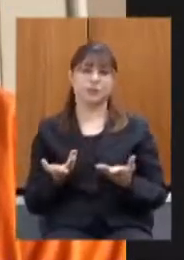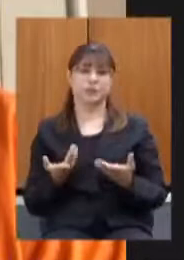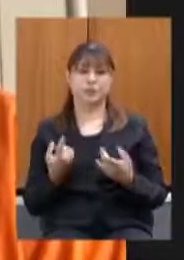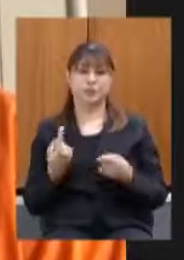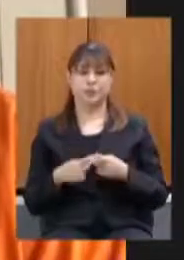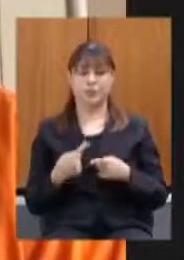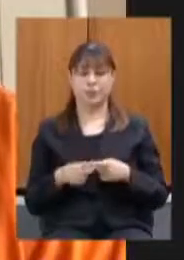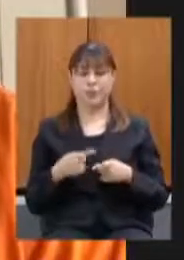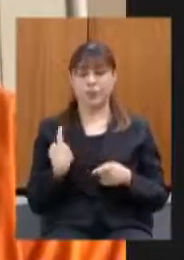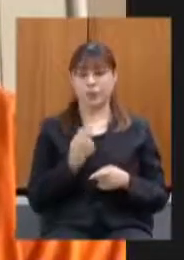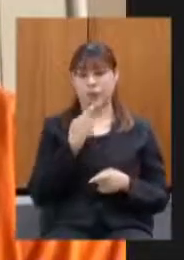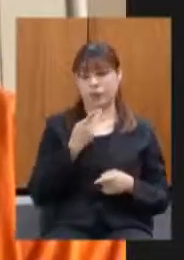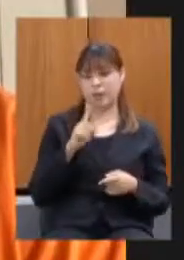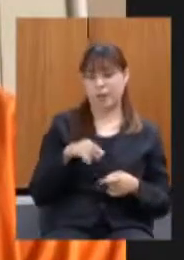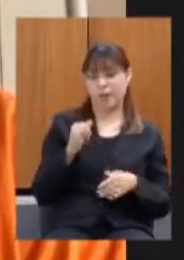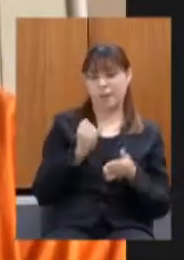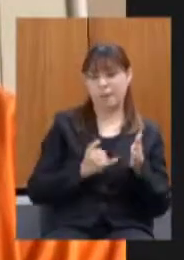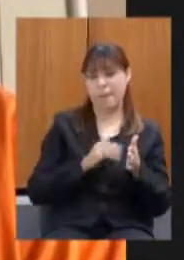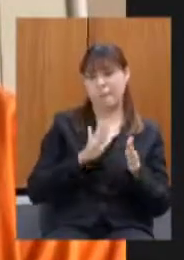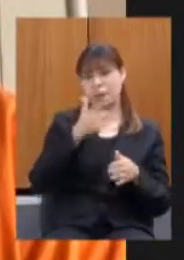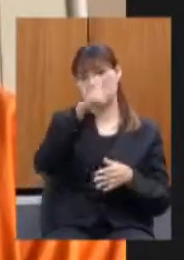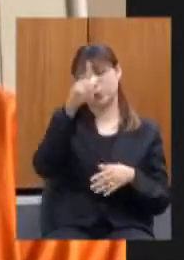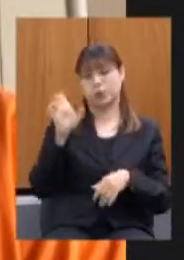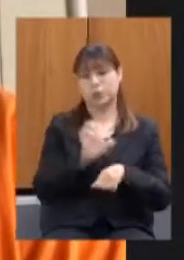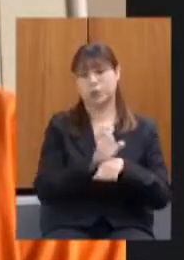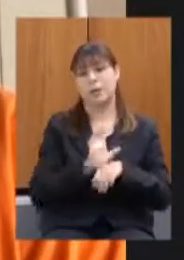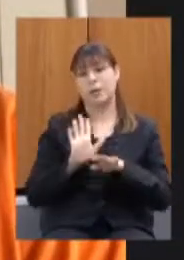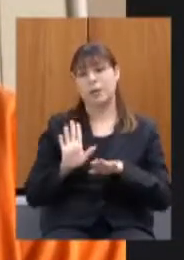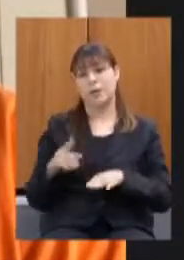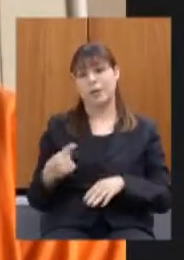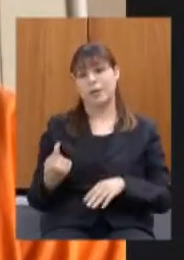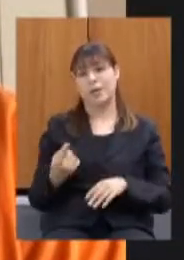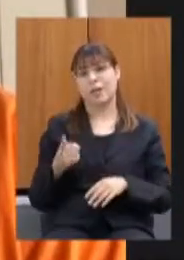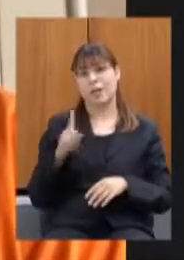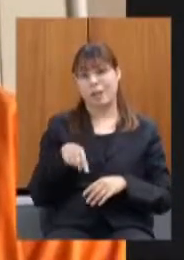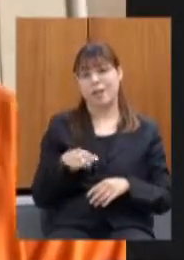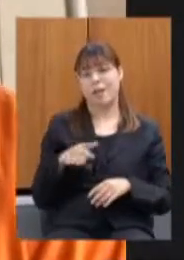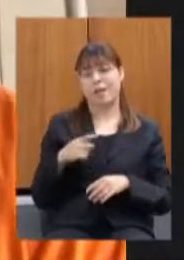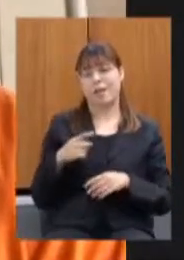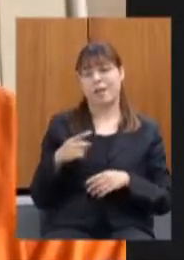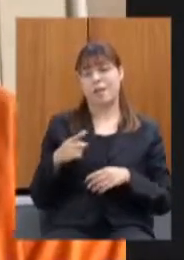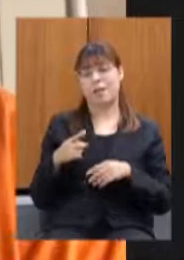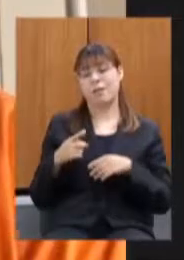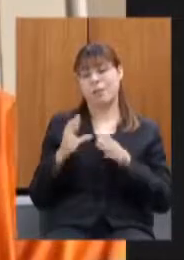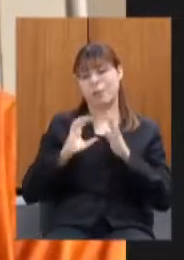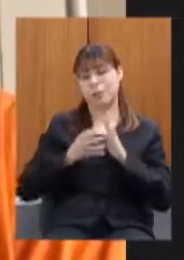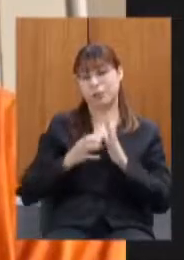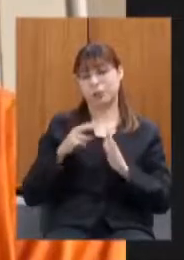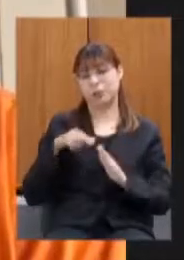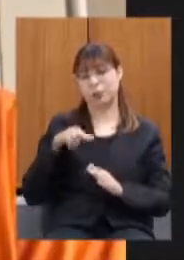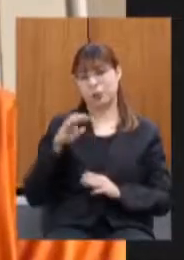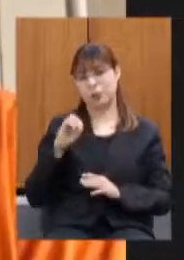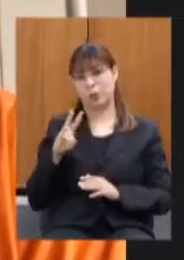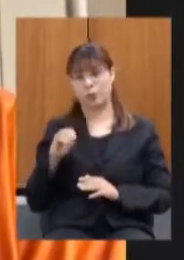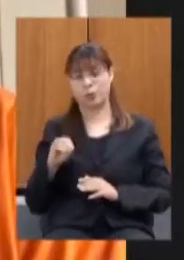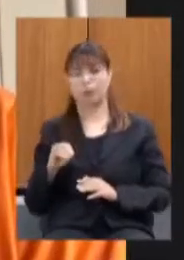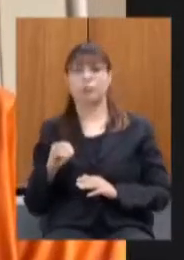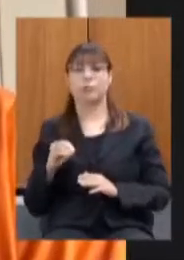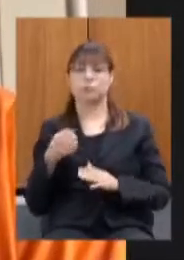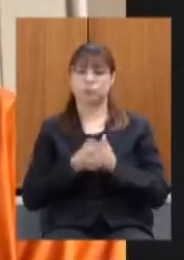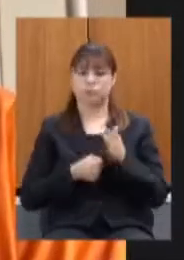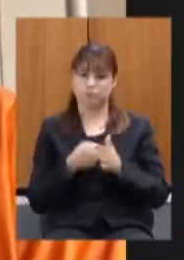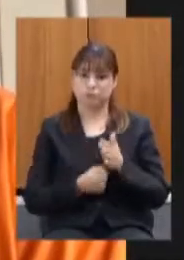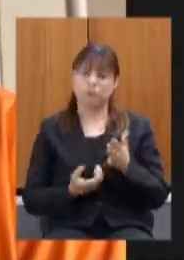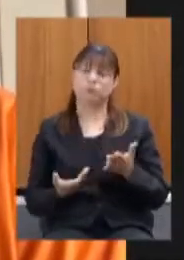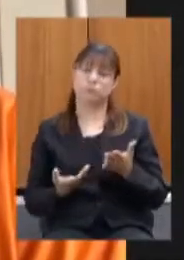impostos mas os outros estados os parlamentares do novo batem muito pesado contra o imposto então pra mim que sou